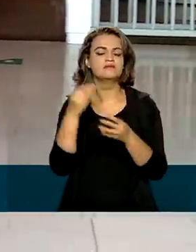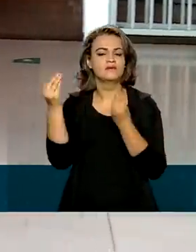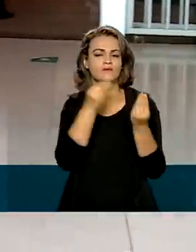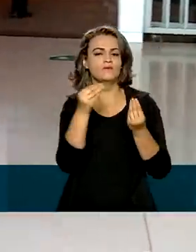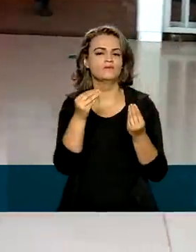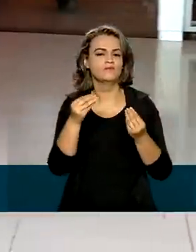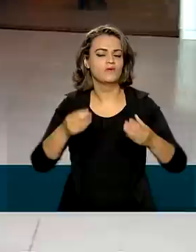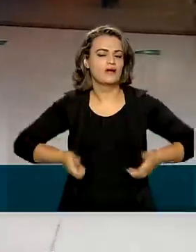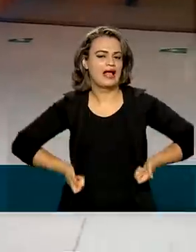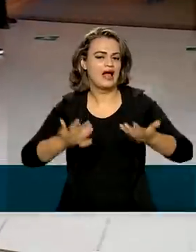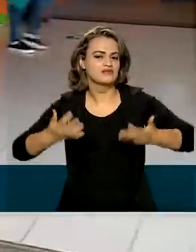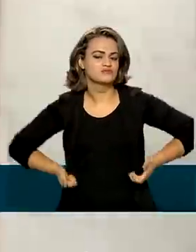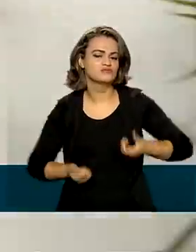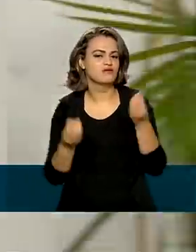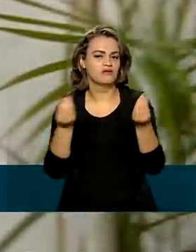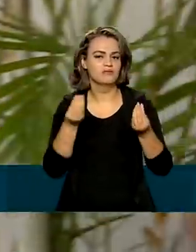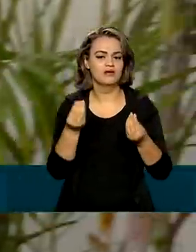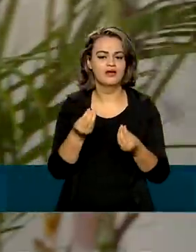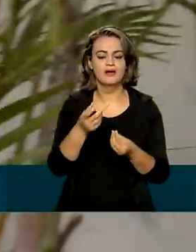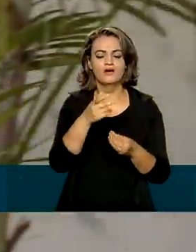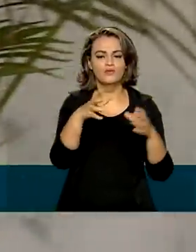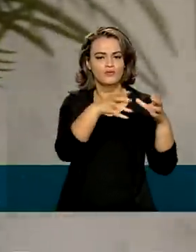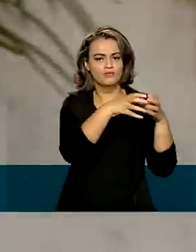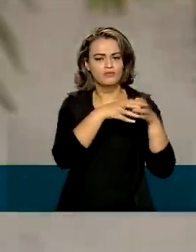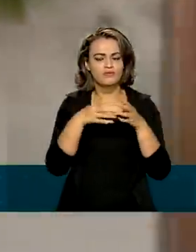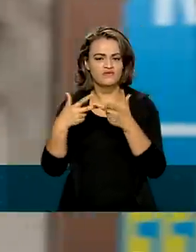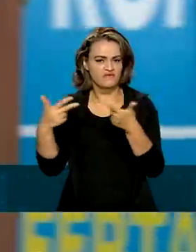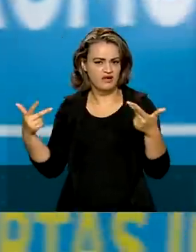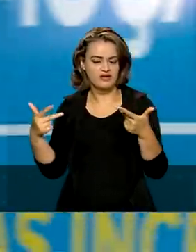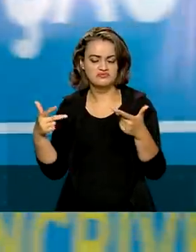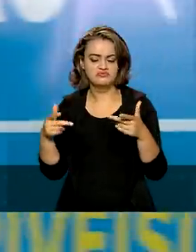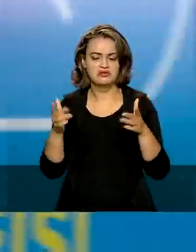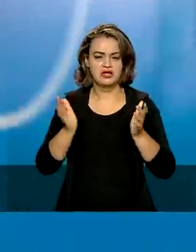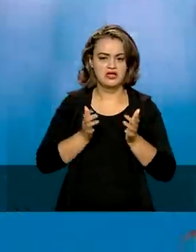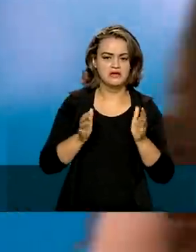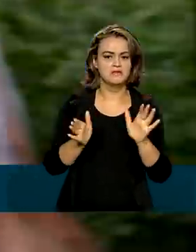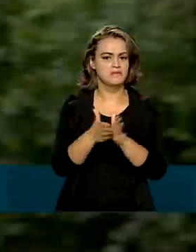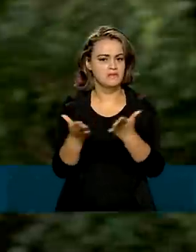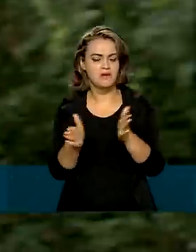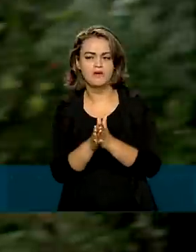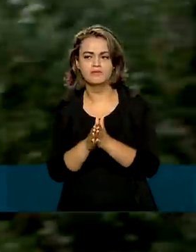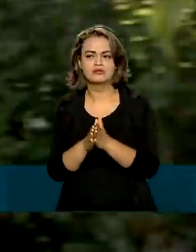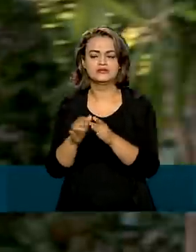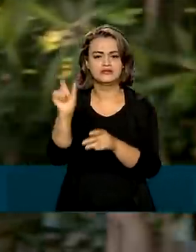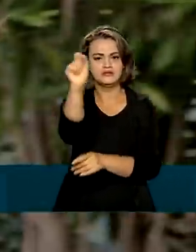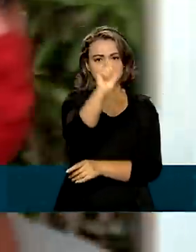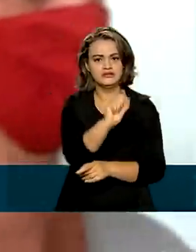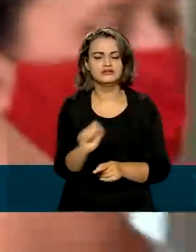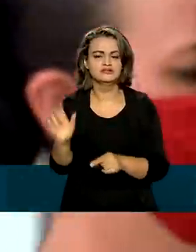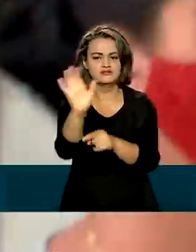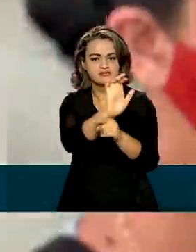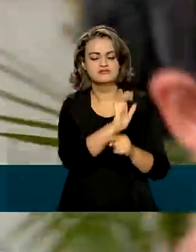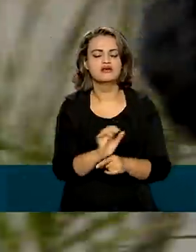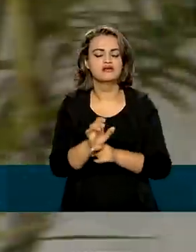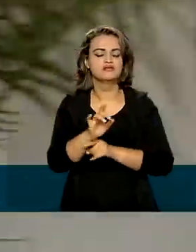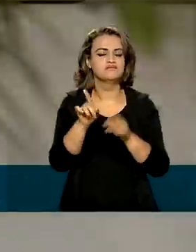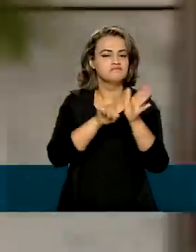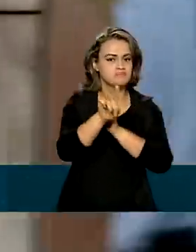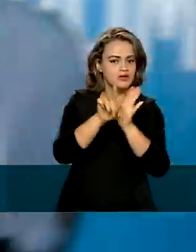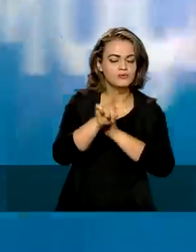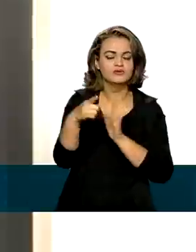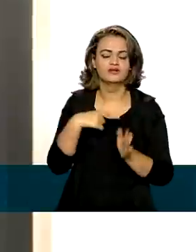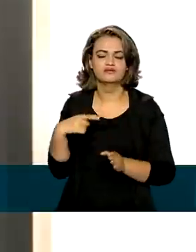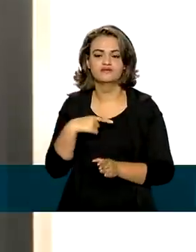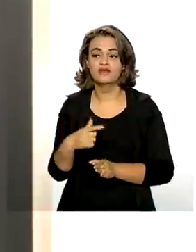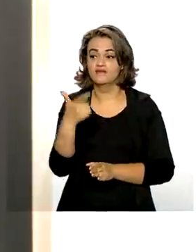brasileiro. Pessoas de todas as classes, socioeconômicas e de todas as regiões foram entrevistadas, sendo que